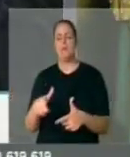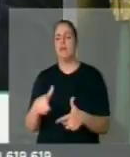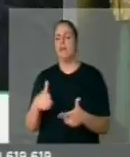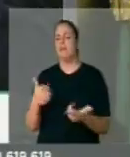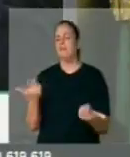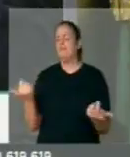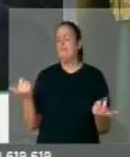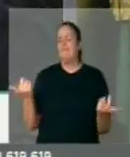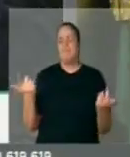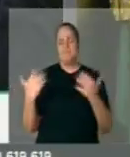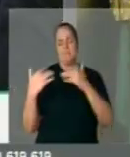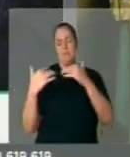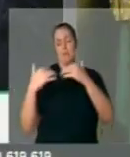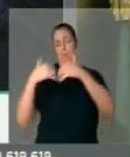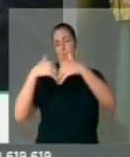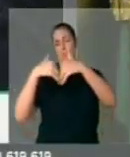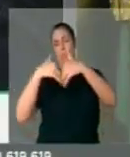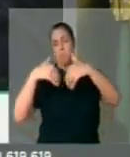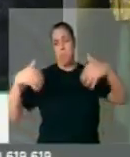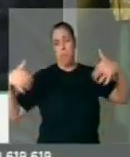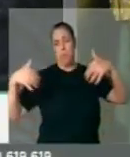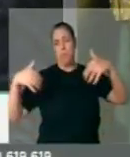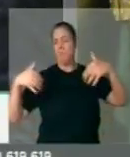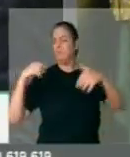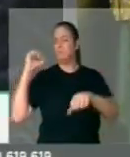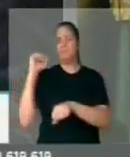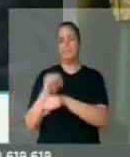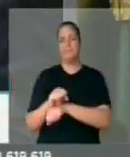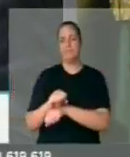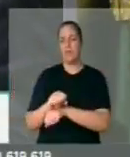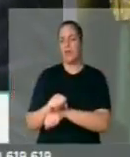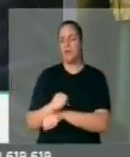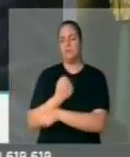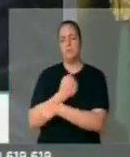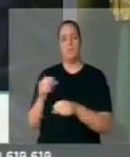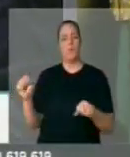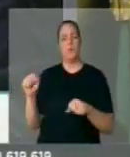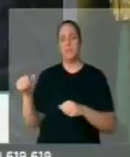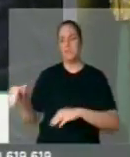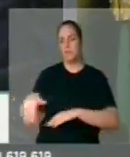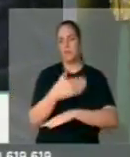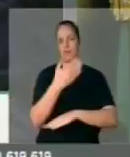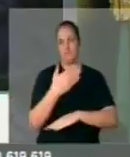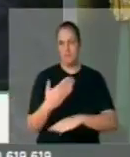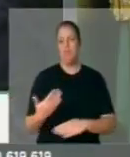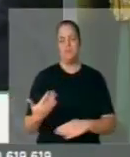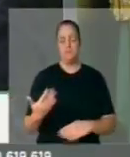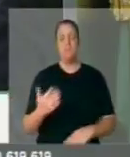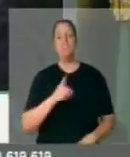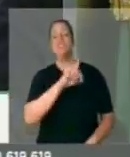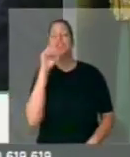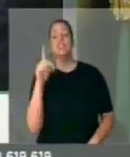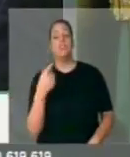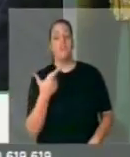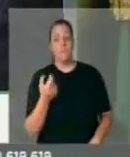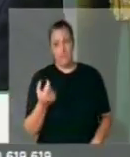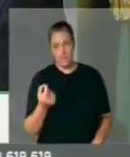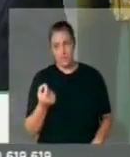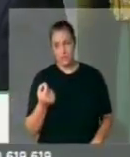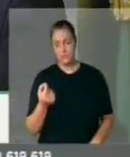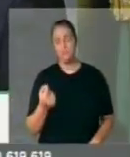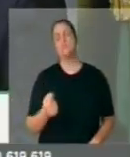da pista foi rompida e a estrada ficou interditada. Isso aconteceu no dia 20. No dia 21,